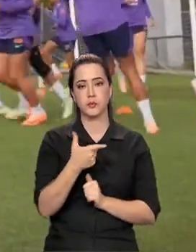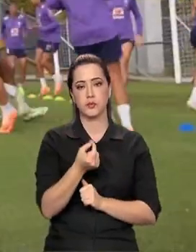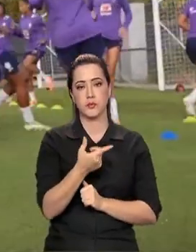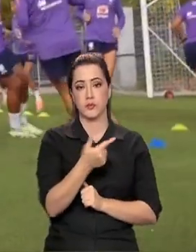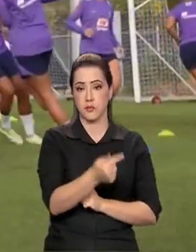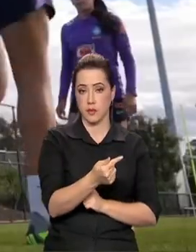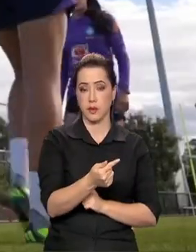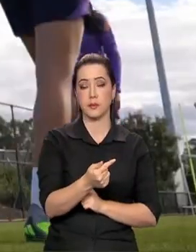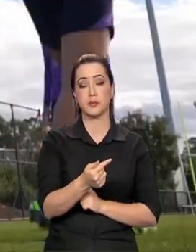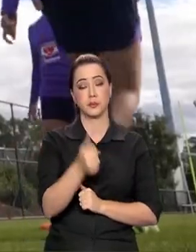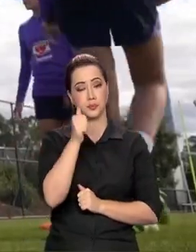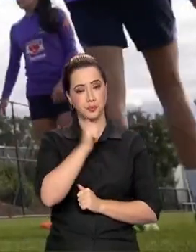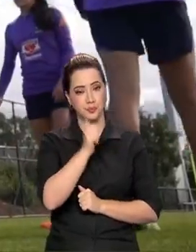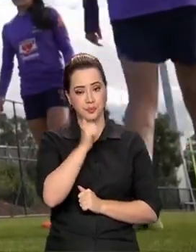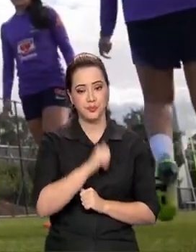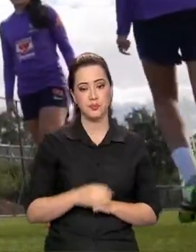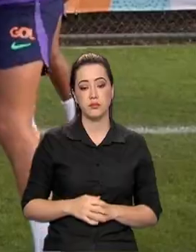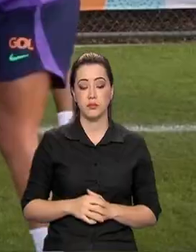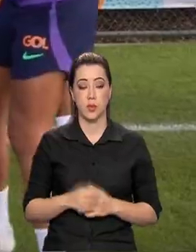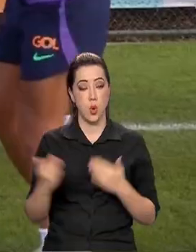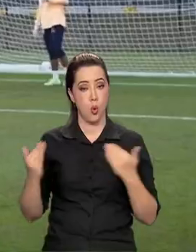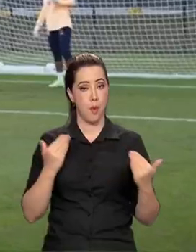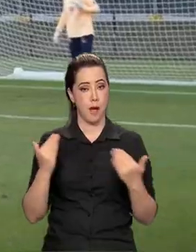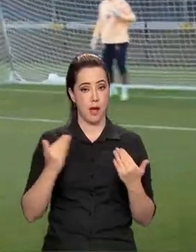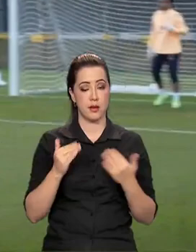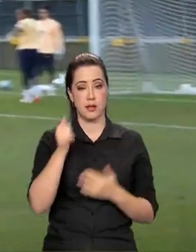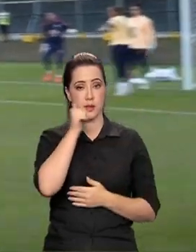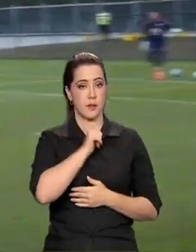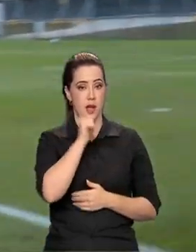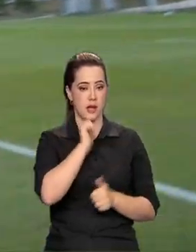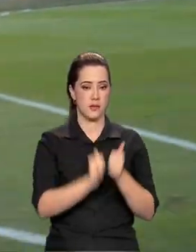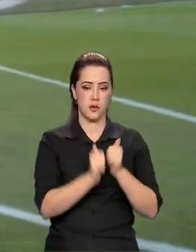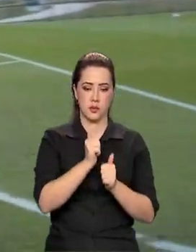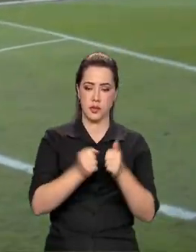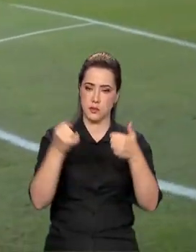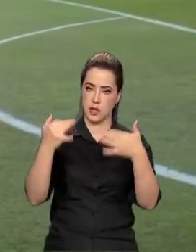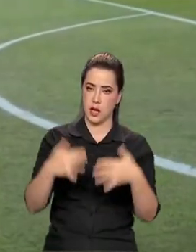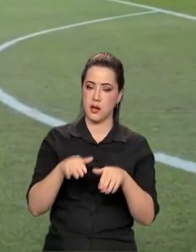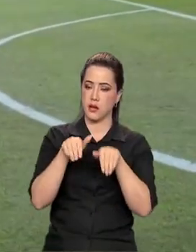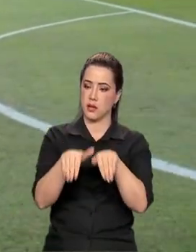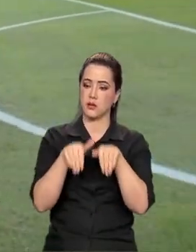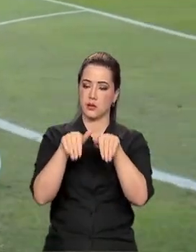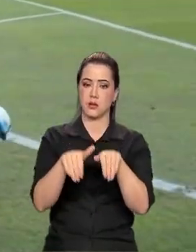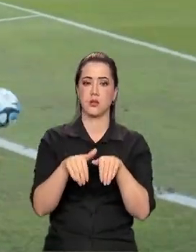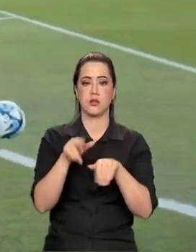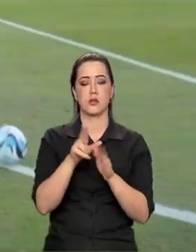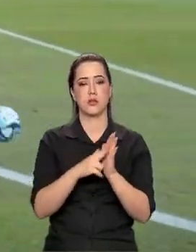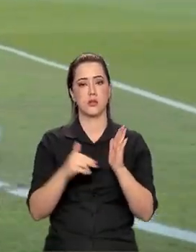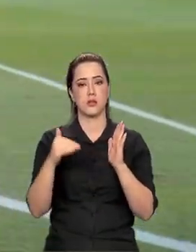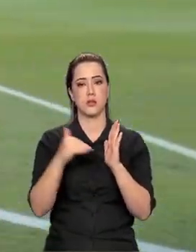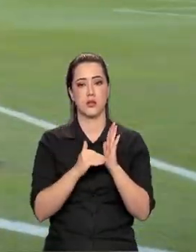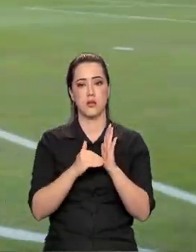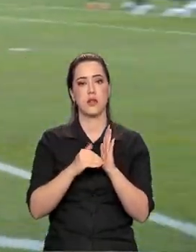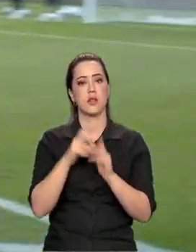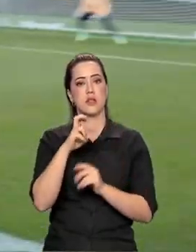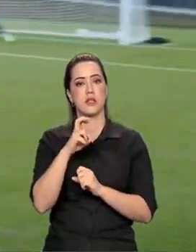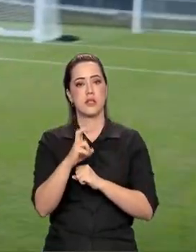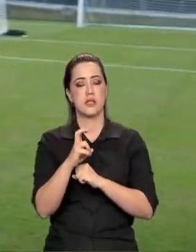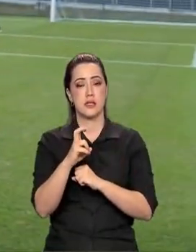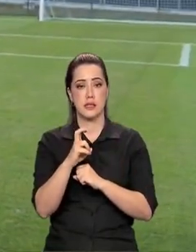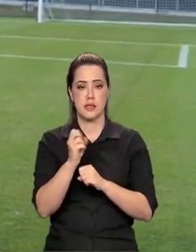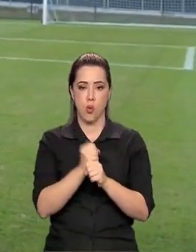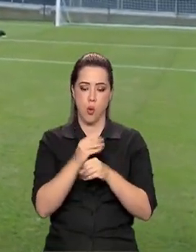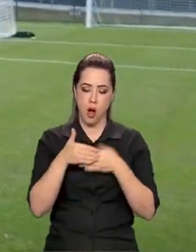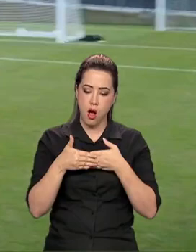feminino no Brasil, Ana Moser disse que a Nova Zelândia e a Austrália estão cinco anos à frente a partir de ações